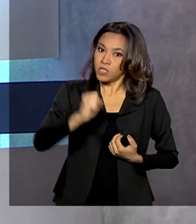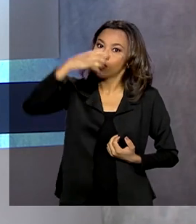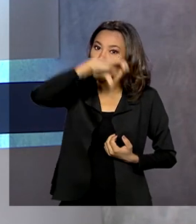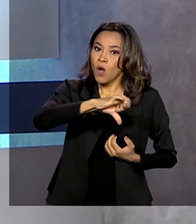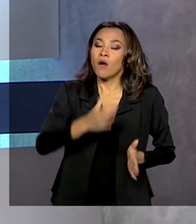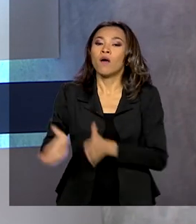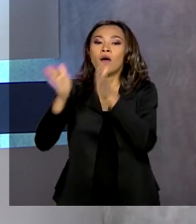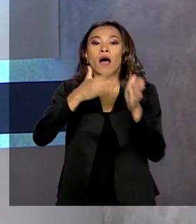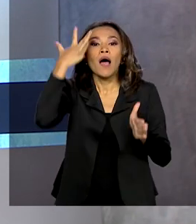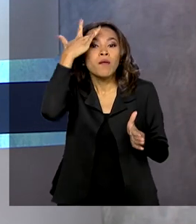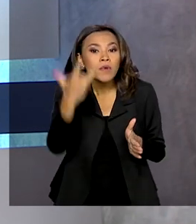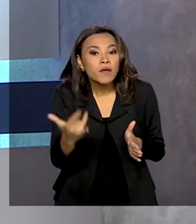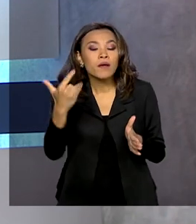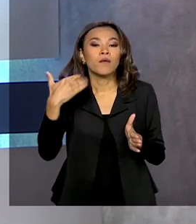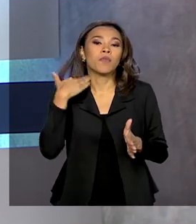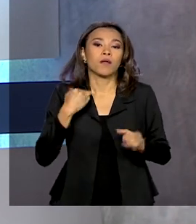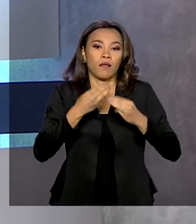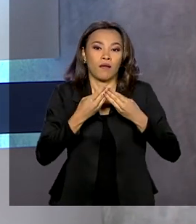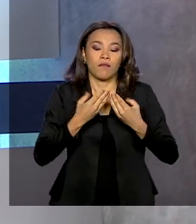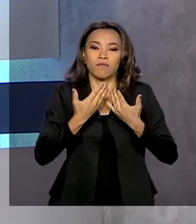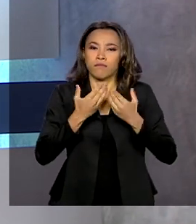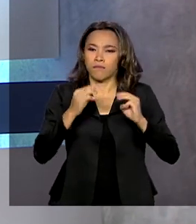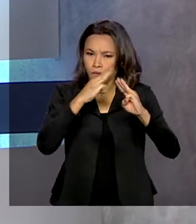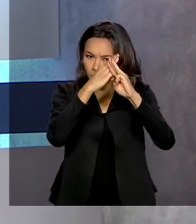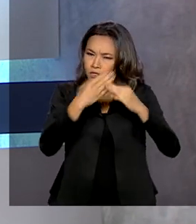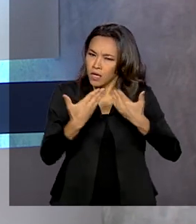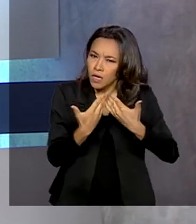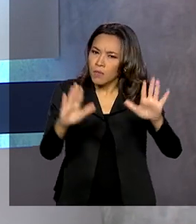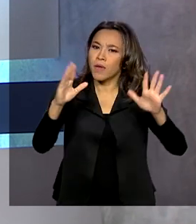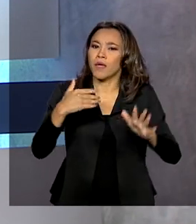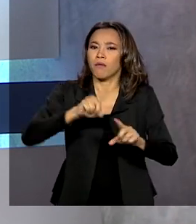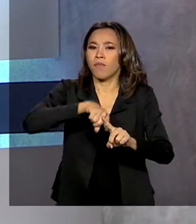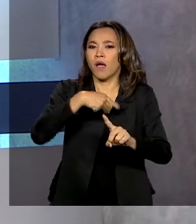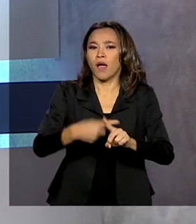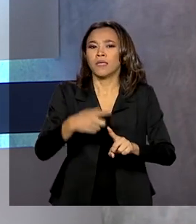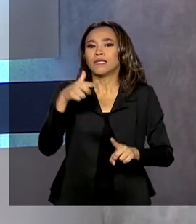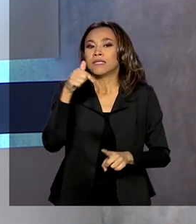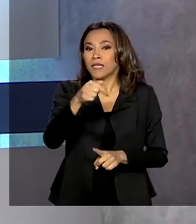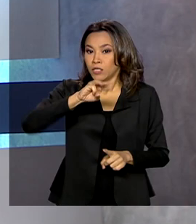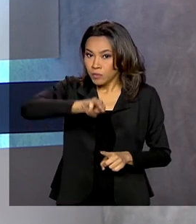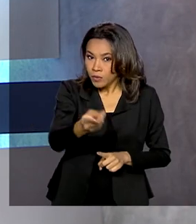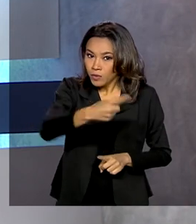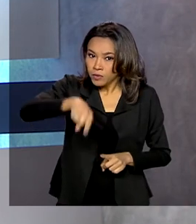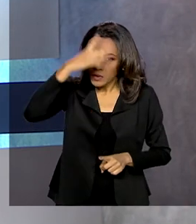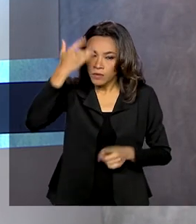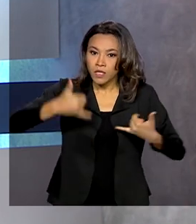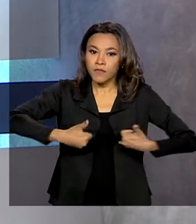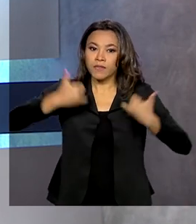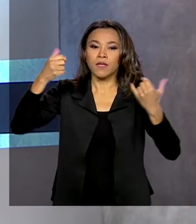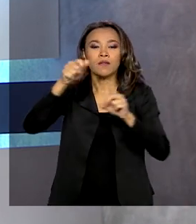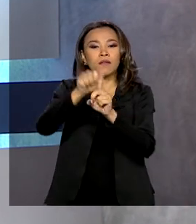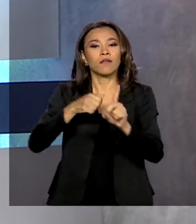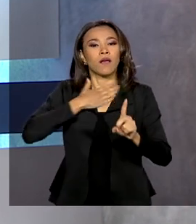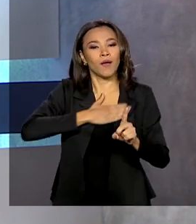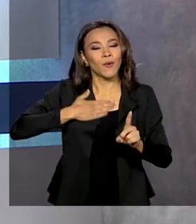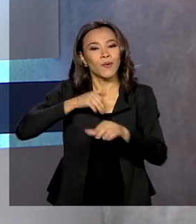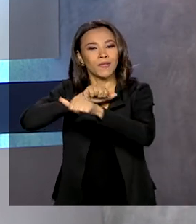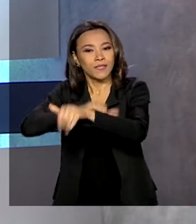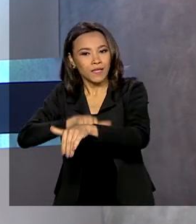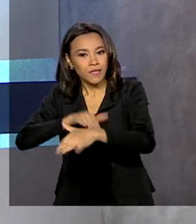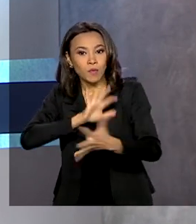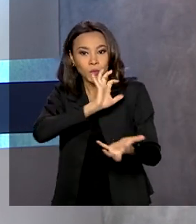libera o saque em dinheiro para mais de 7 milhões de pessoas com aniversário em agosto e setembro, que fazem parte dos ciclos 3